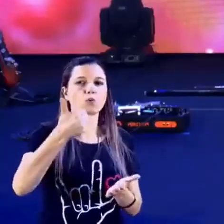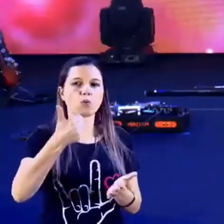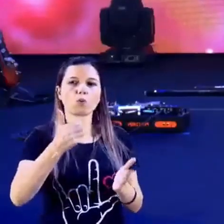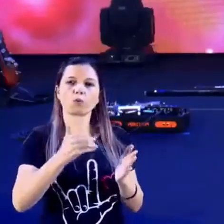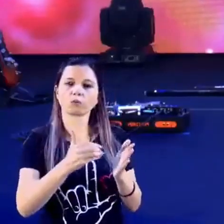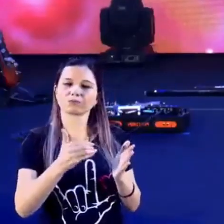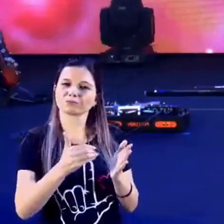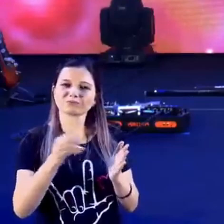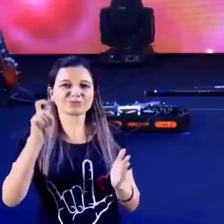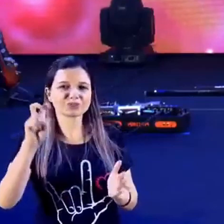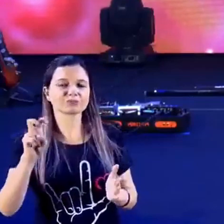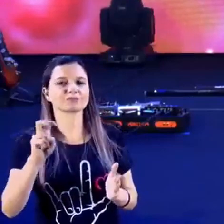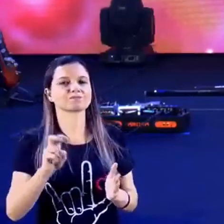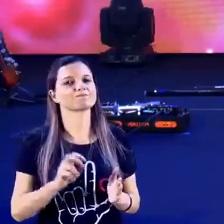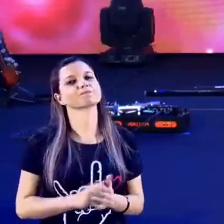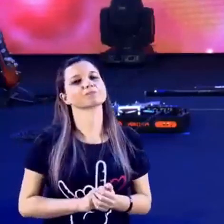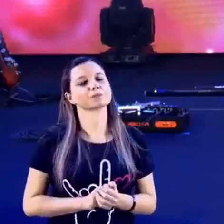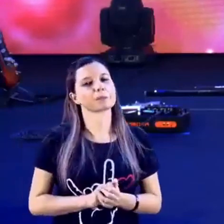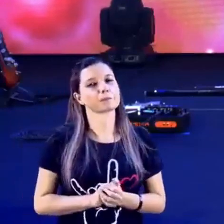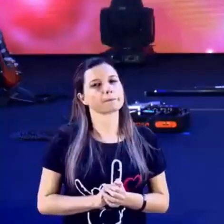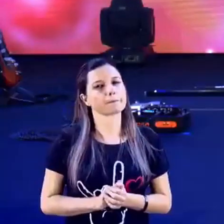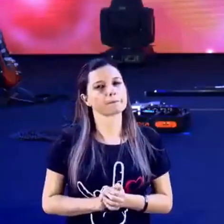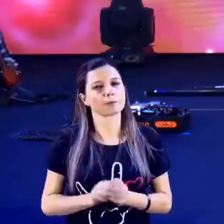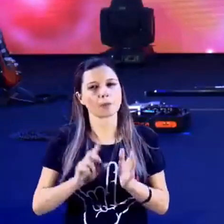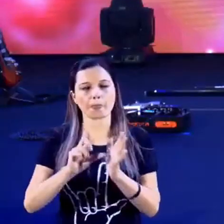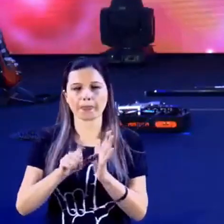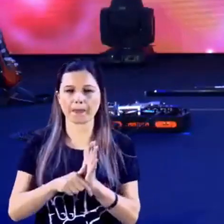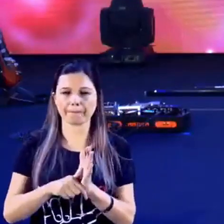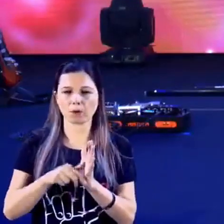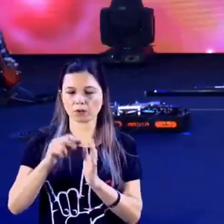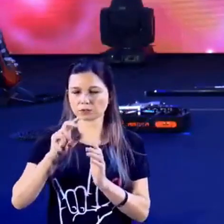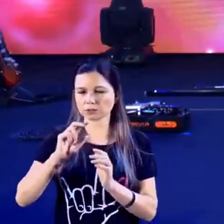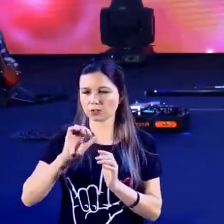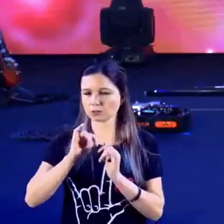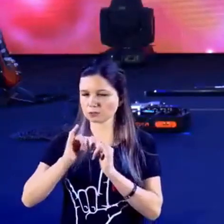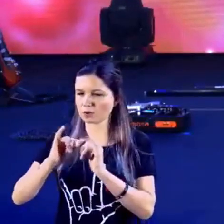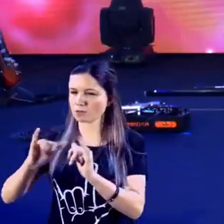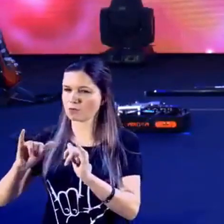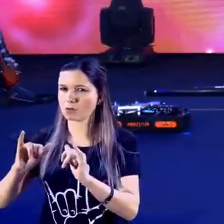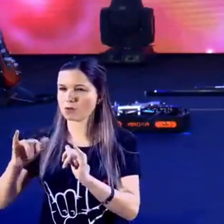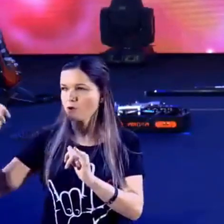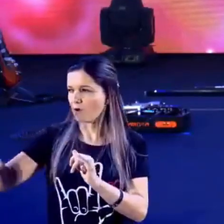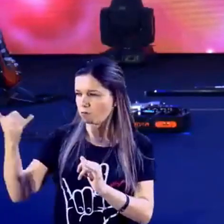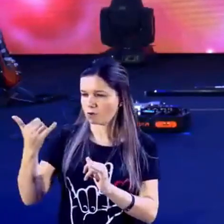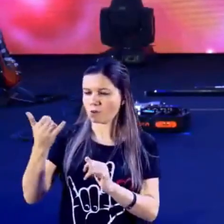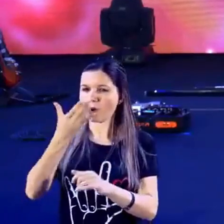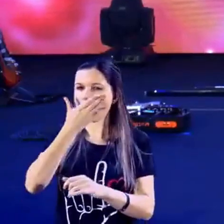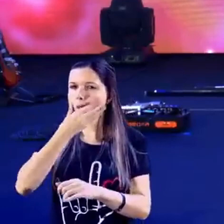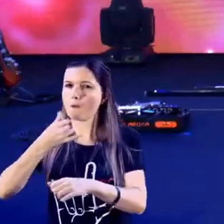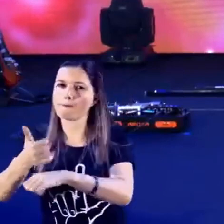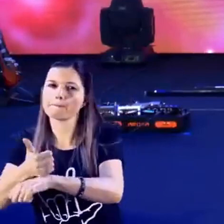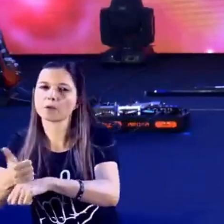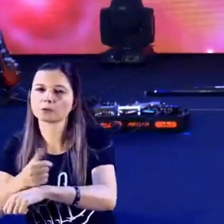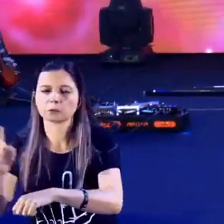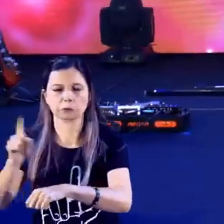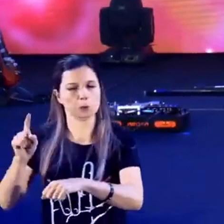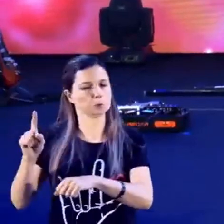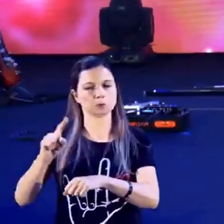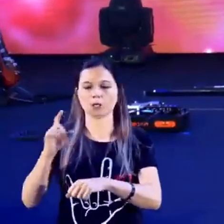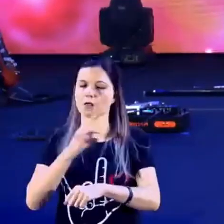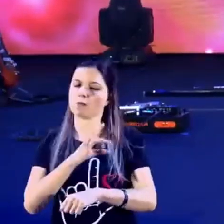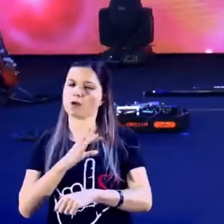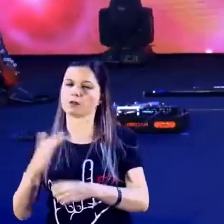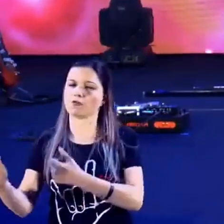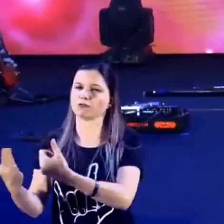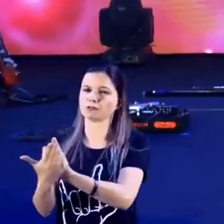assim. Depois dessas coisas, o Senhor falou a Abraão numa visão. Não tenha medo, Abraão. Eu sou o seu escudo. Grande será